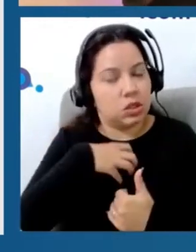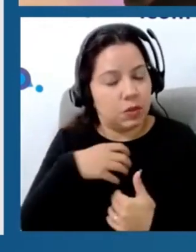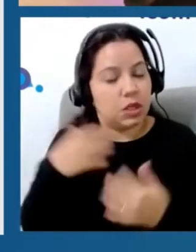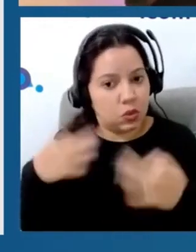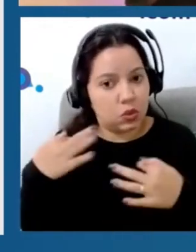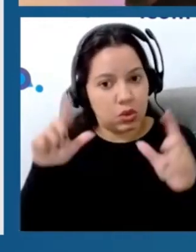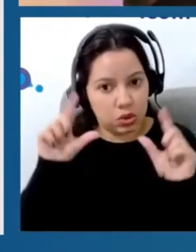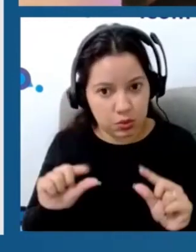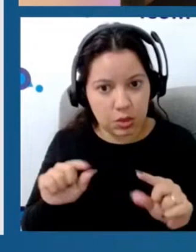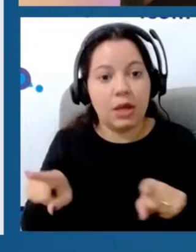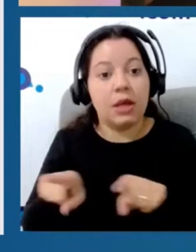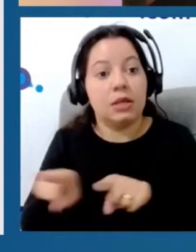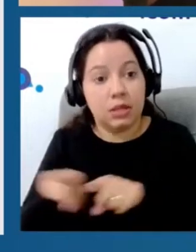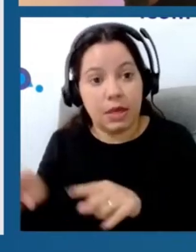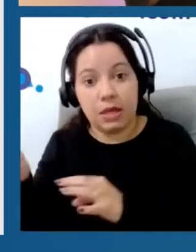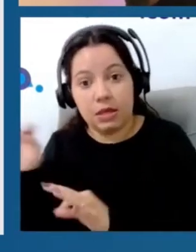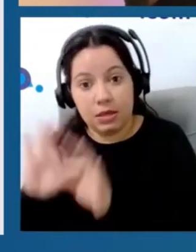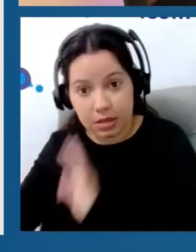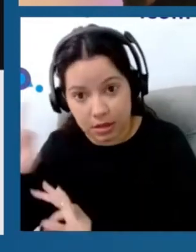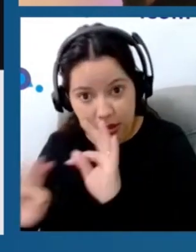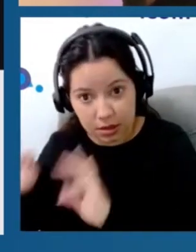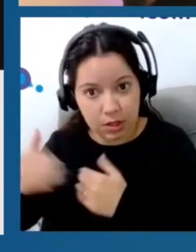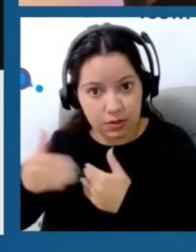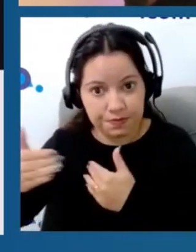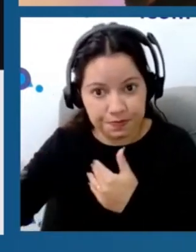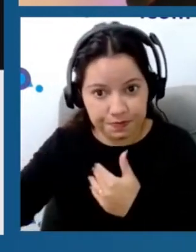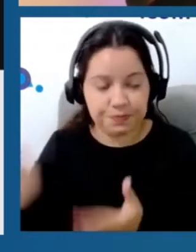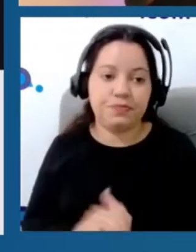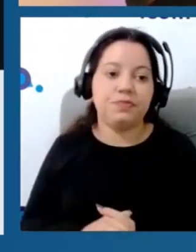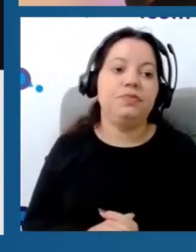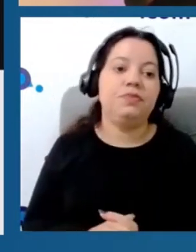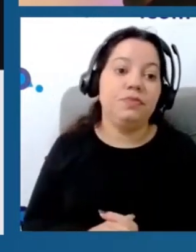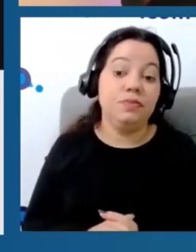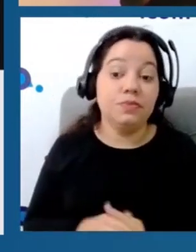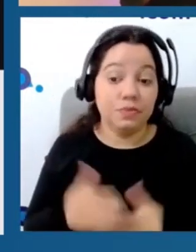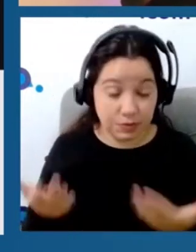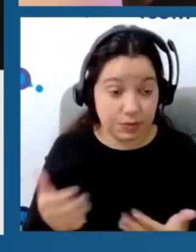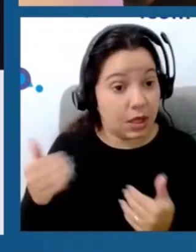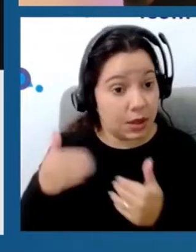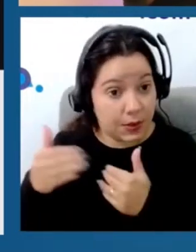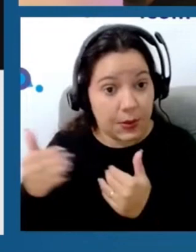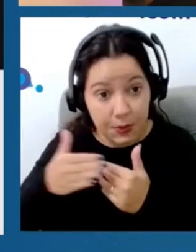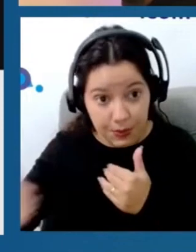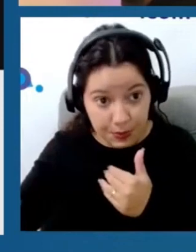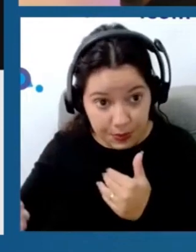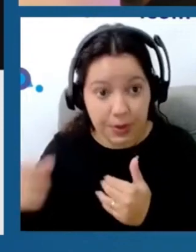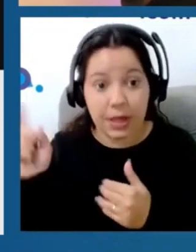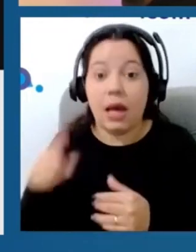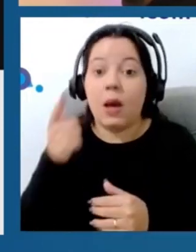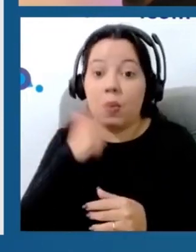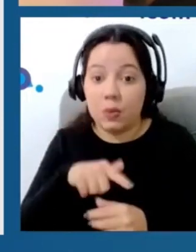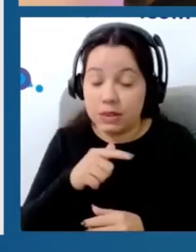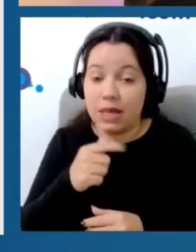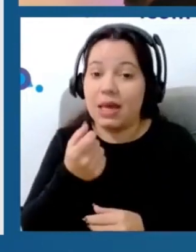aqui a manutenção dos parâmetros de forma constante. Então, o uso repetitivo e prolongado da tens desenvolve tolerância analgésica e